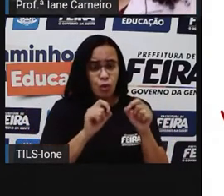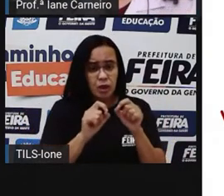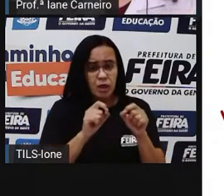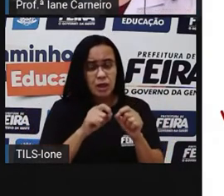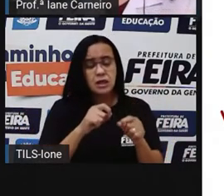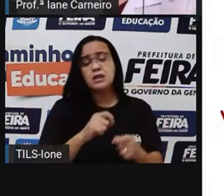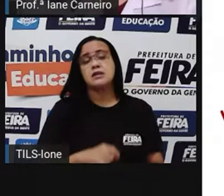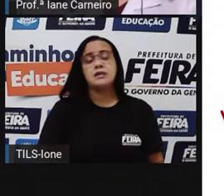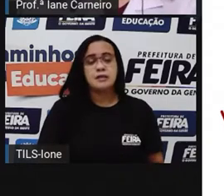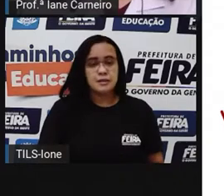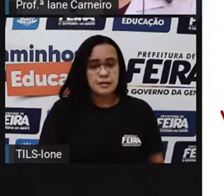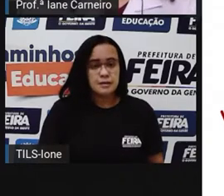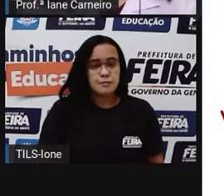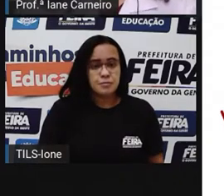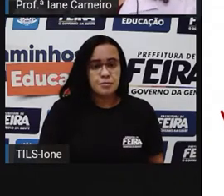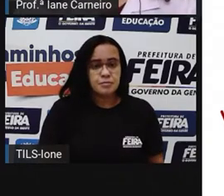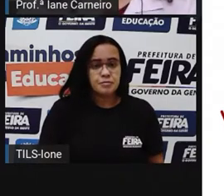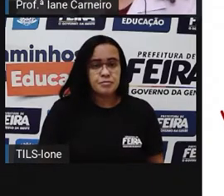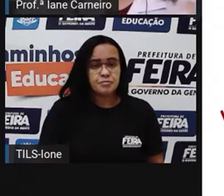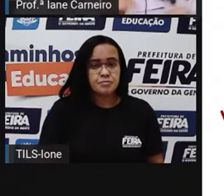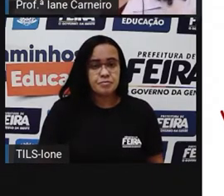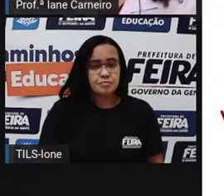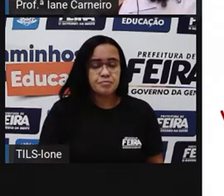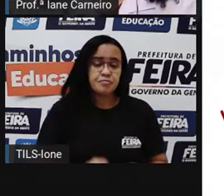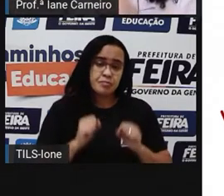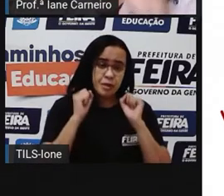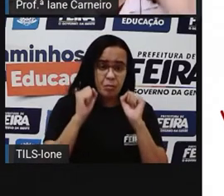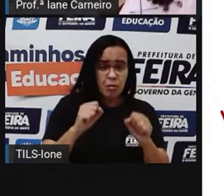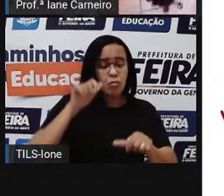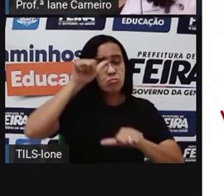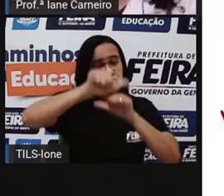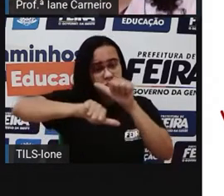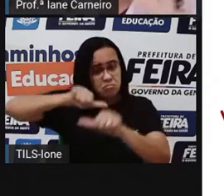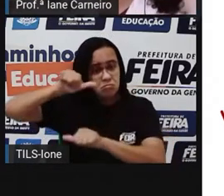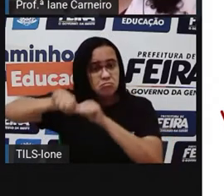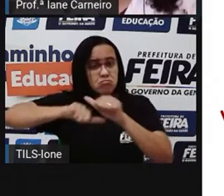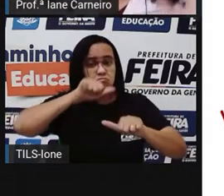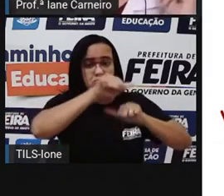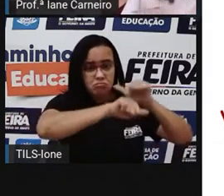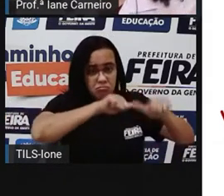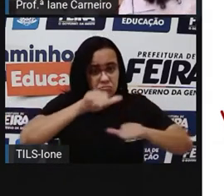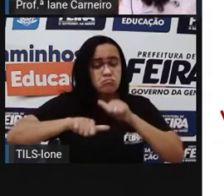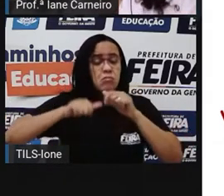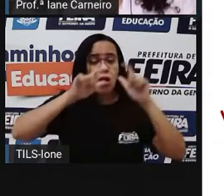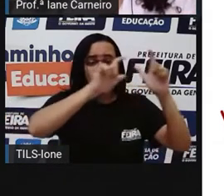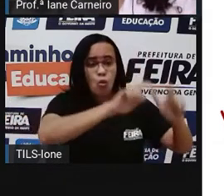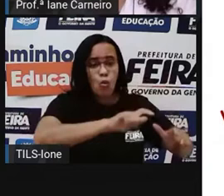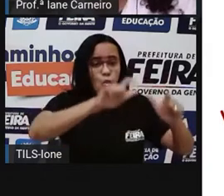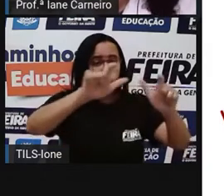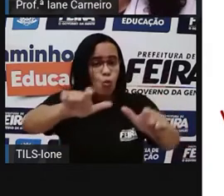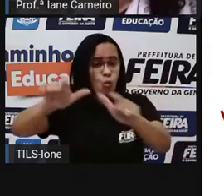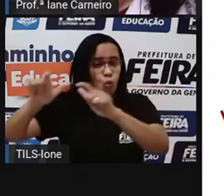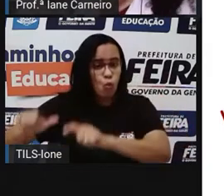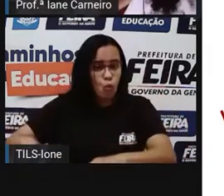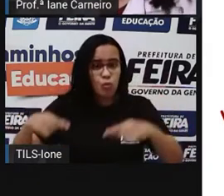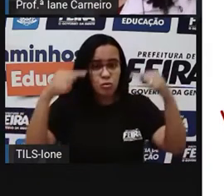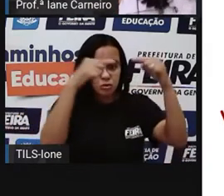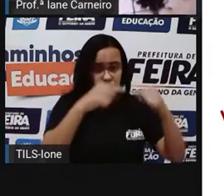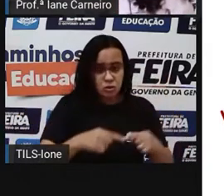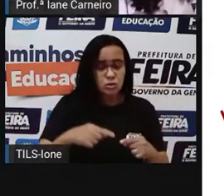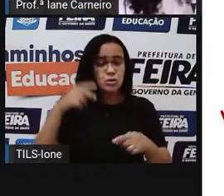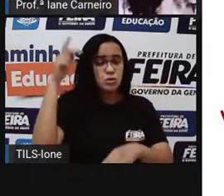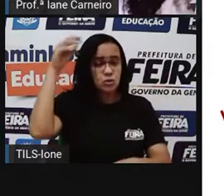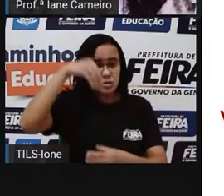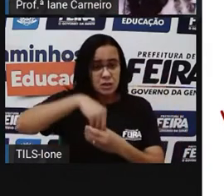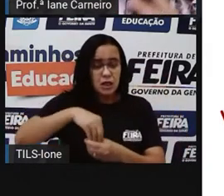E vai modificando de acordo com a região do nosso país, tá joia? Então,